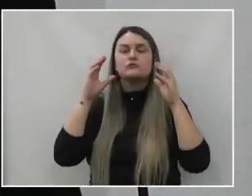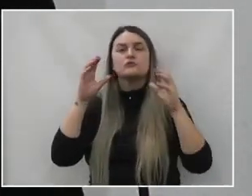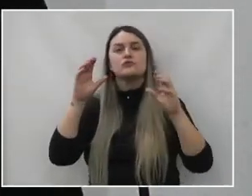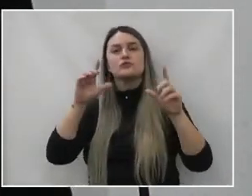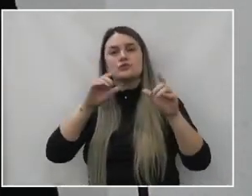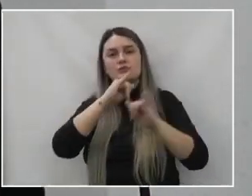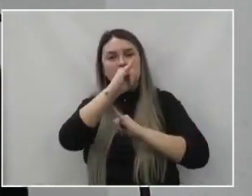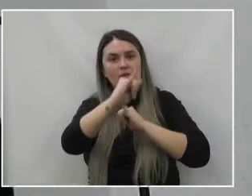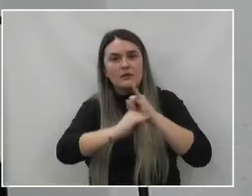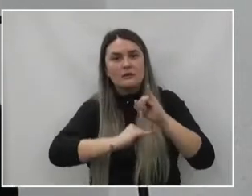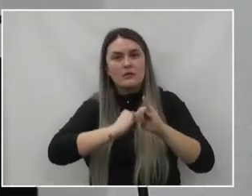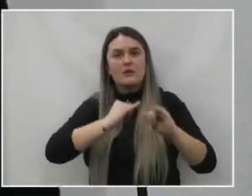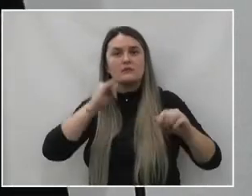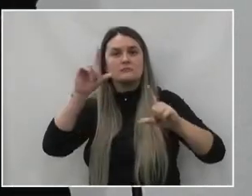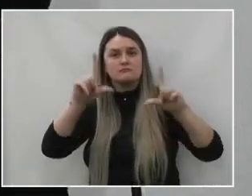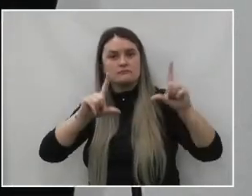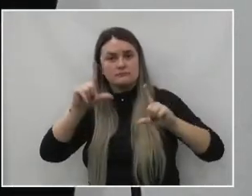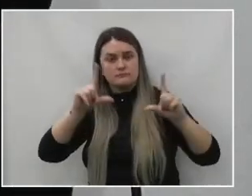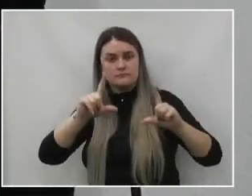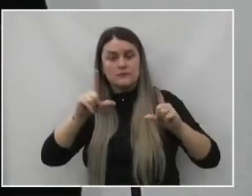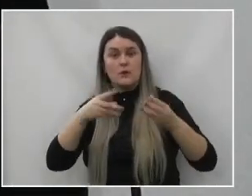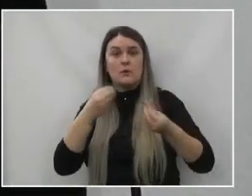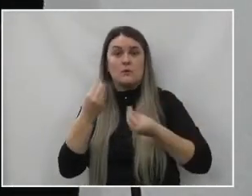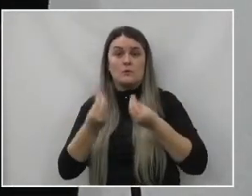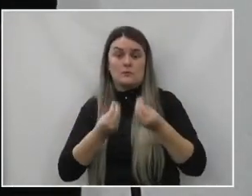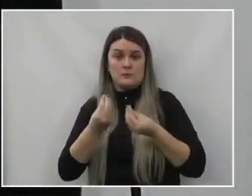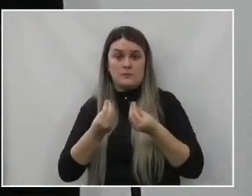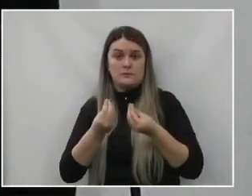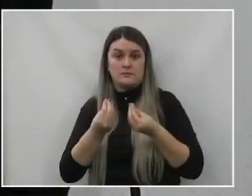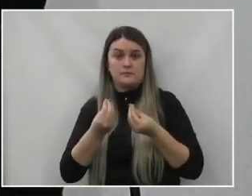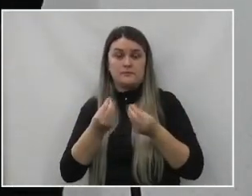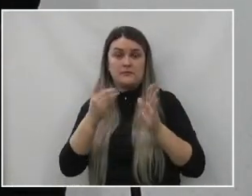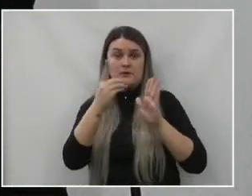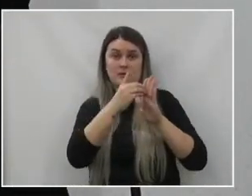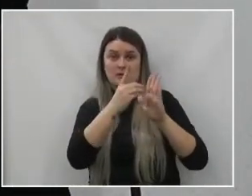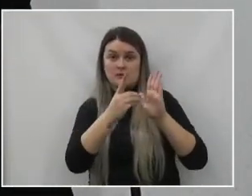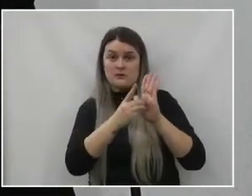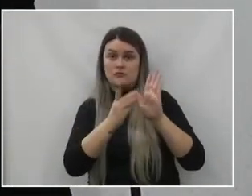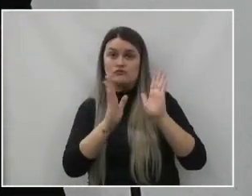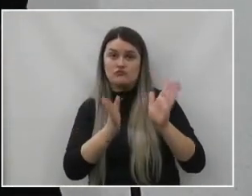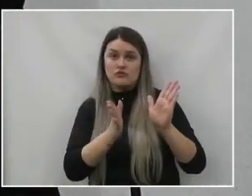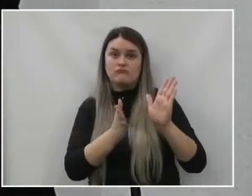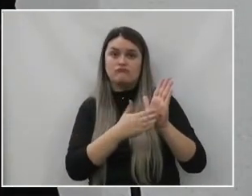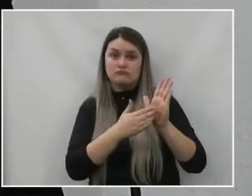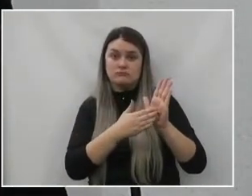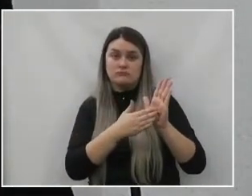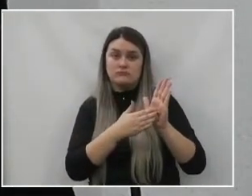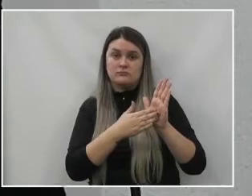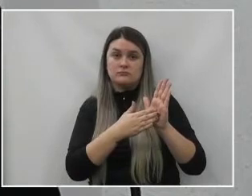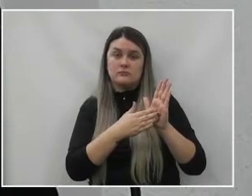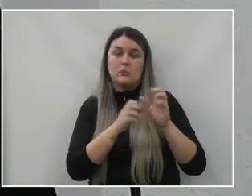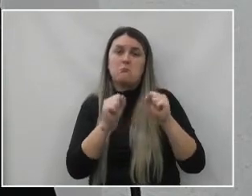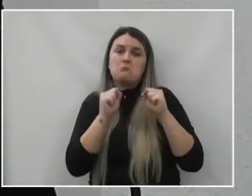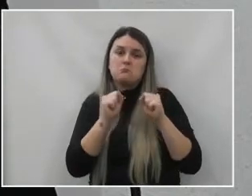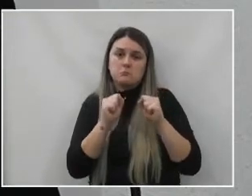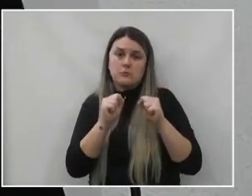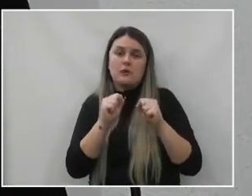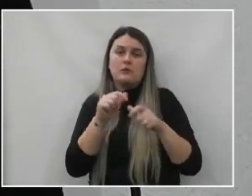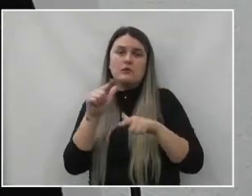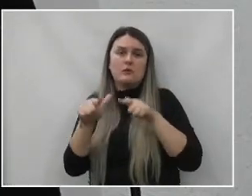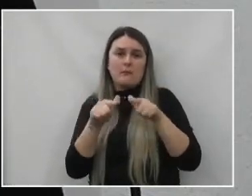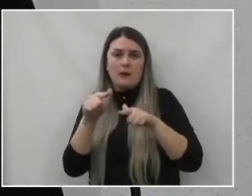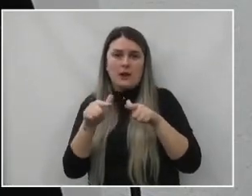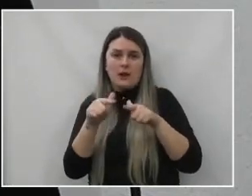noite de hoje, que conforme o decreto colocado, para que possa aí trabalhar